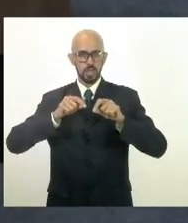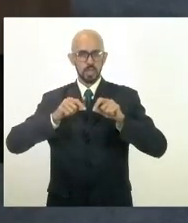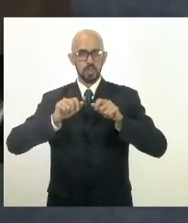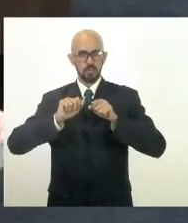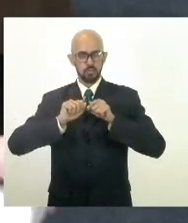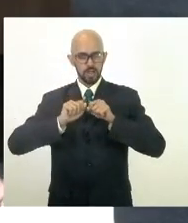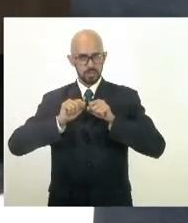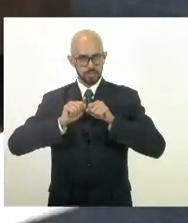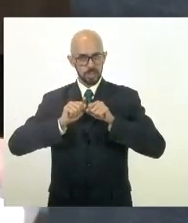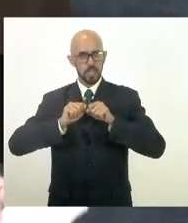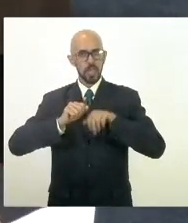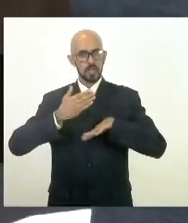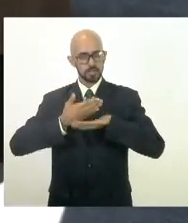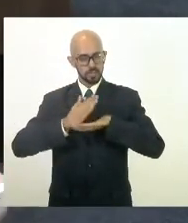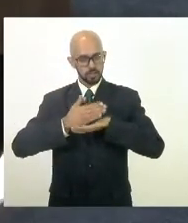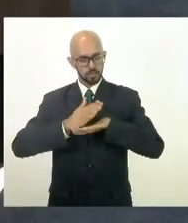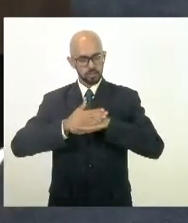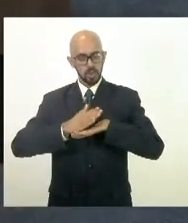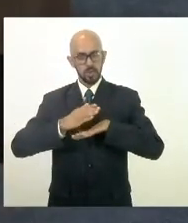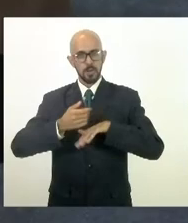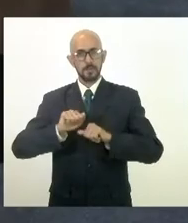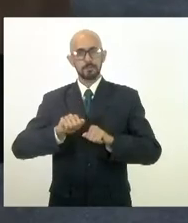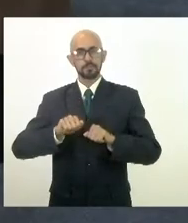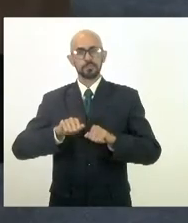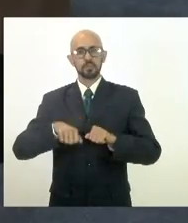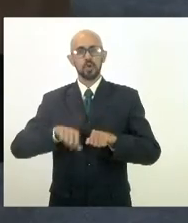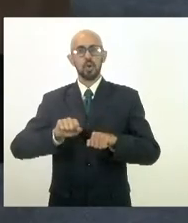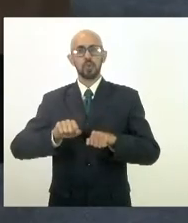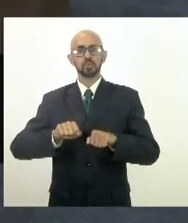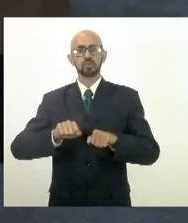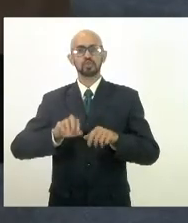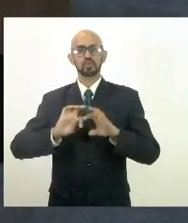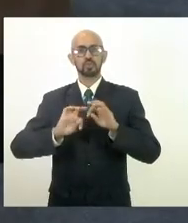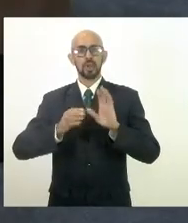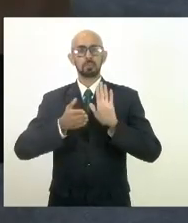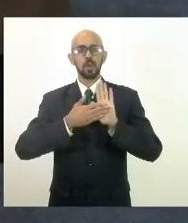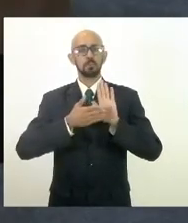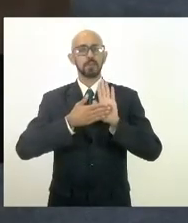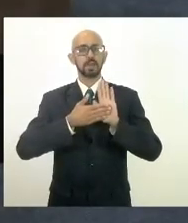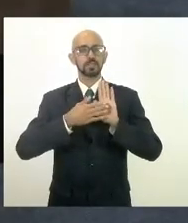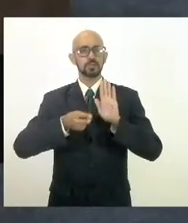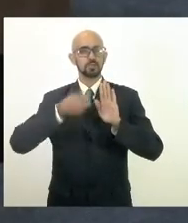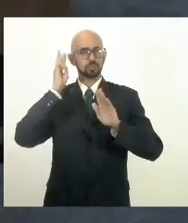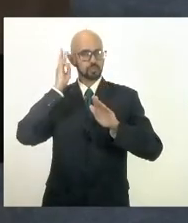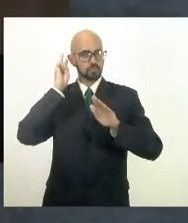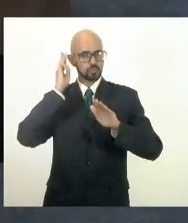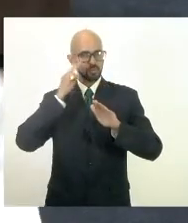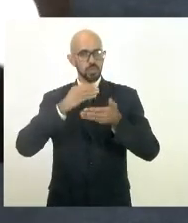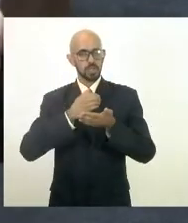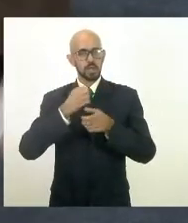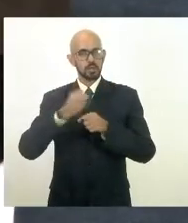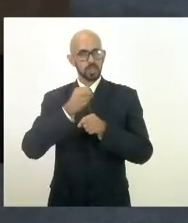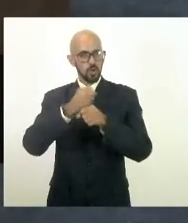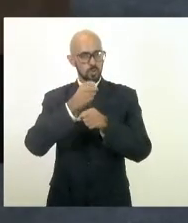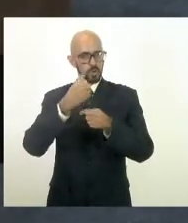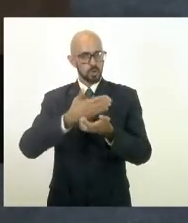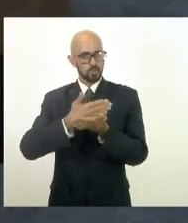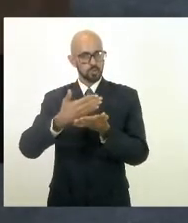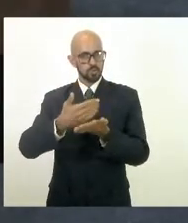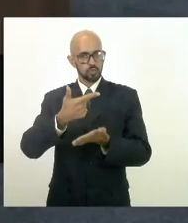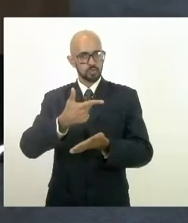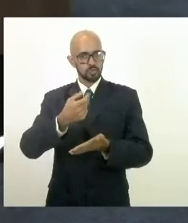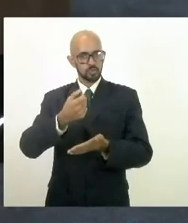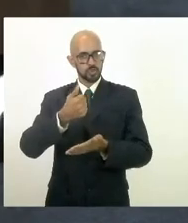do ex-governador empichado, o governador Wilson Witzel. Fica esse pedido. Essa obra começou em 2014, tivemos três paralisações,